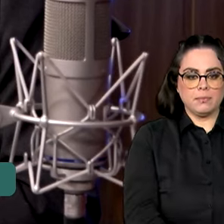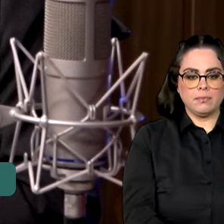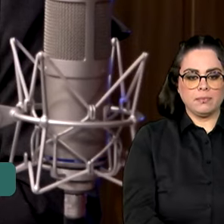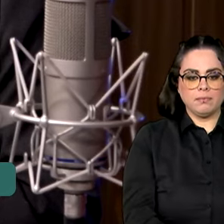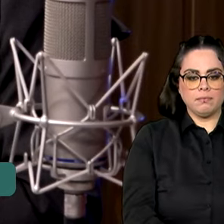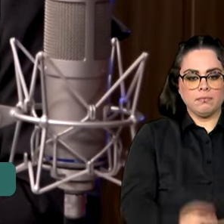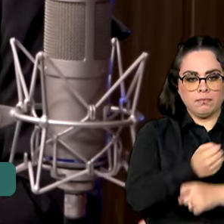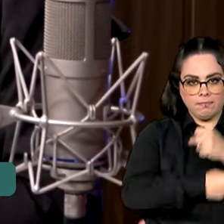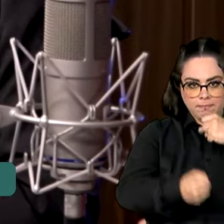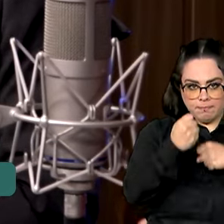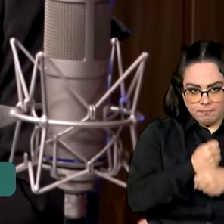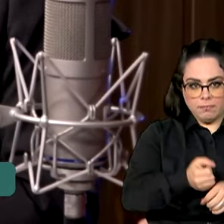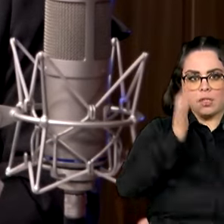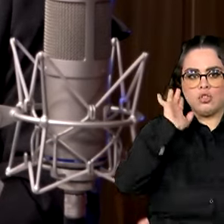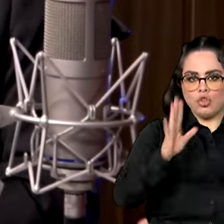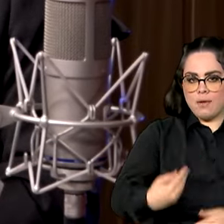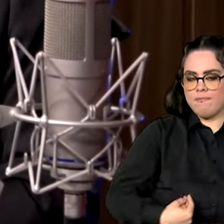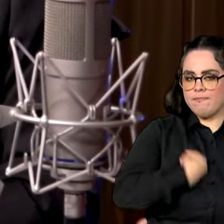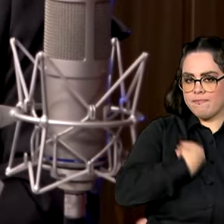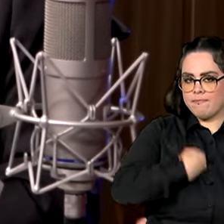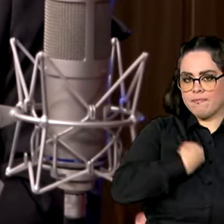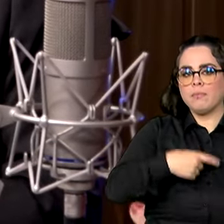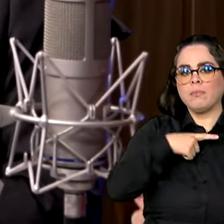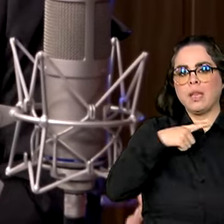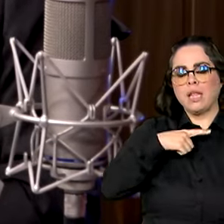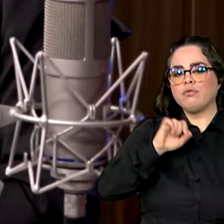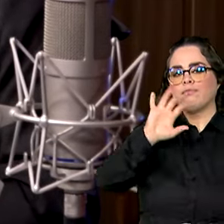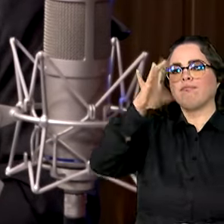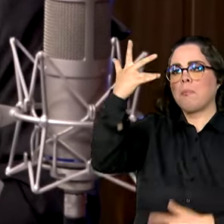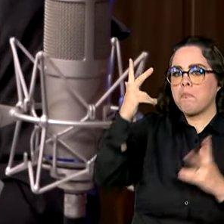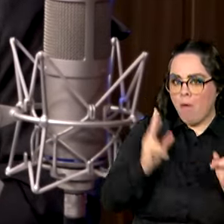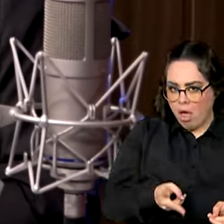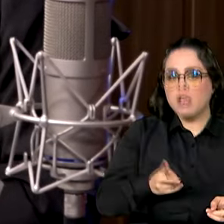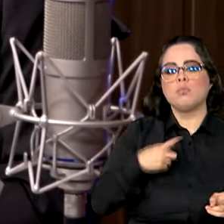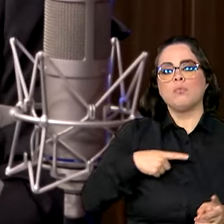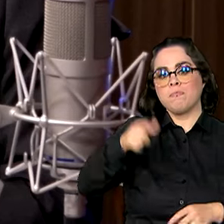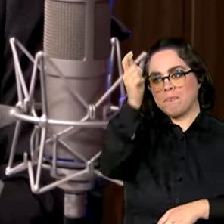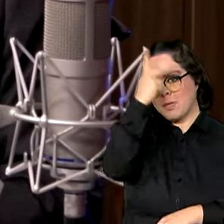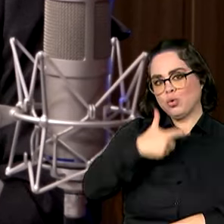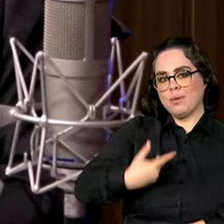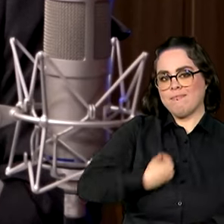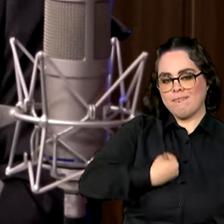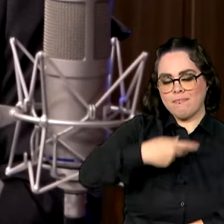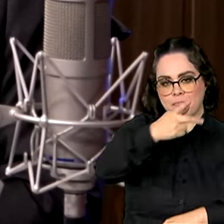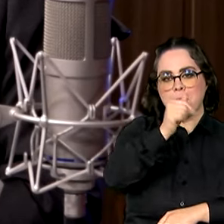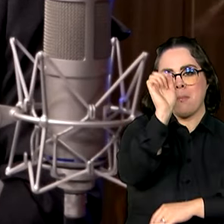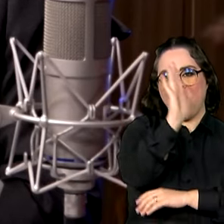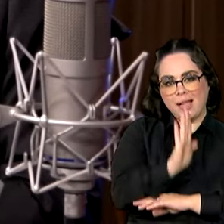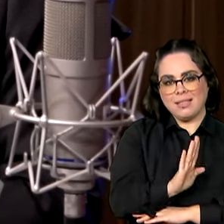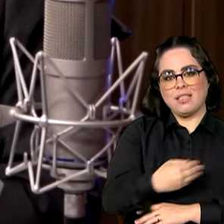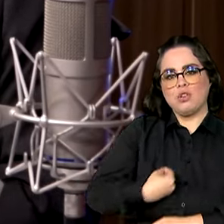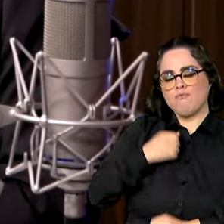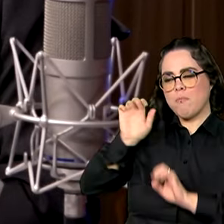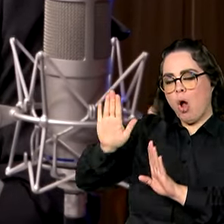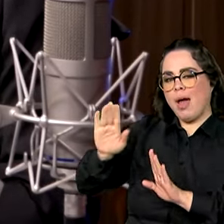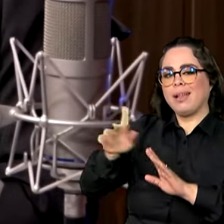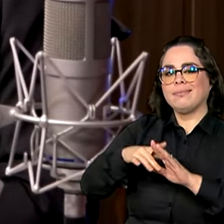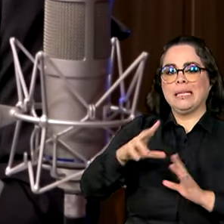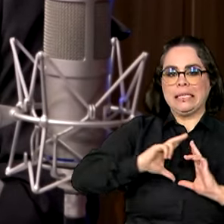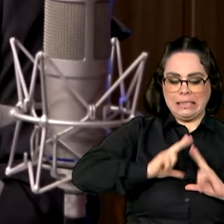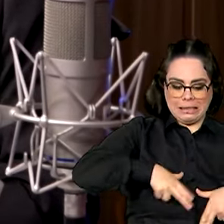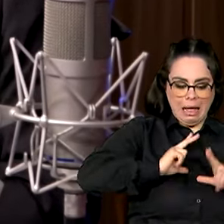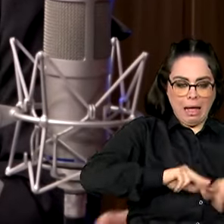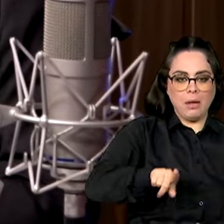No ano passado tivemos uma operação semelhante com os brasileiros que estavam tanto na faixa de Gaza, como na